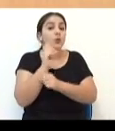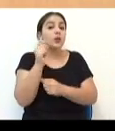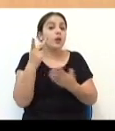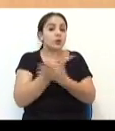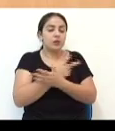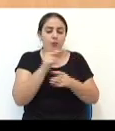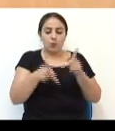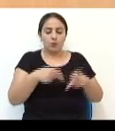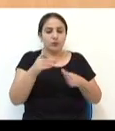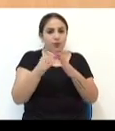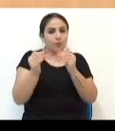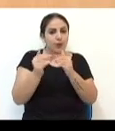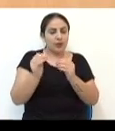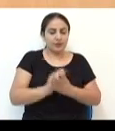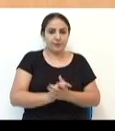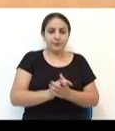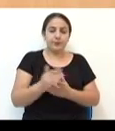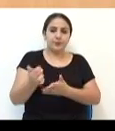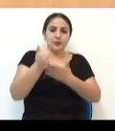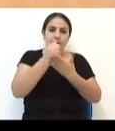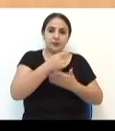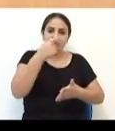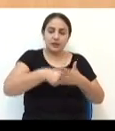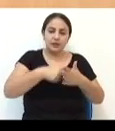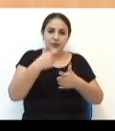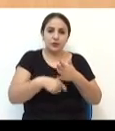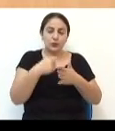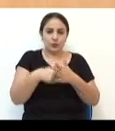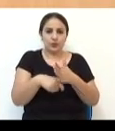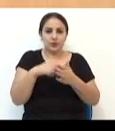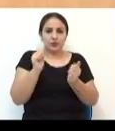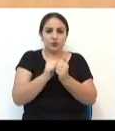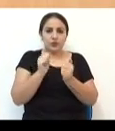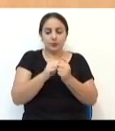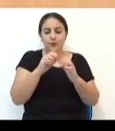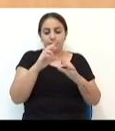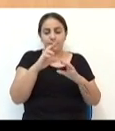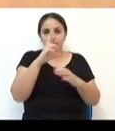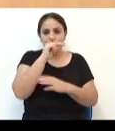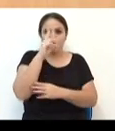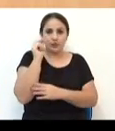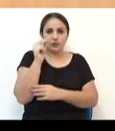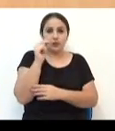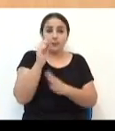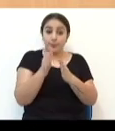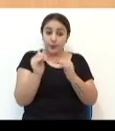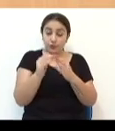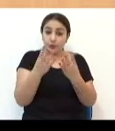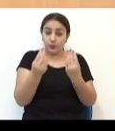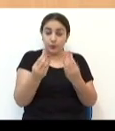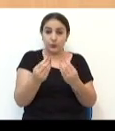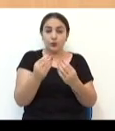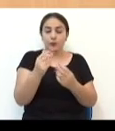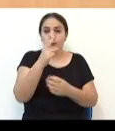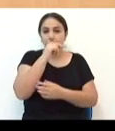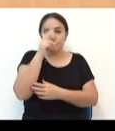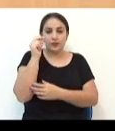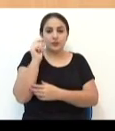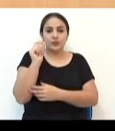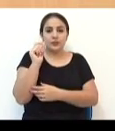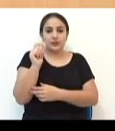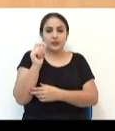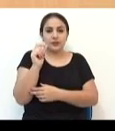a população tá pedindo lá. E trazer as reivindicações pra prefeitura, né? Cobrar bastante do prefeito, que